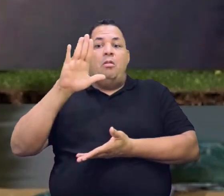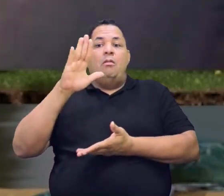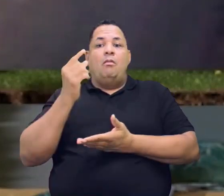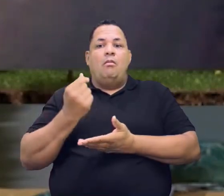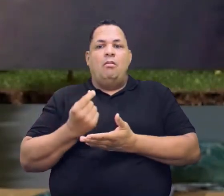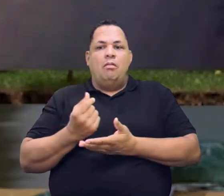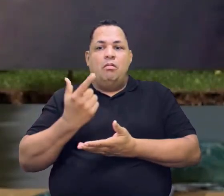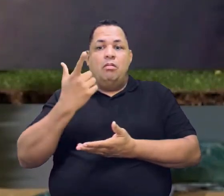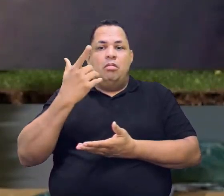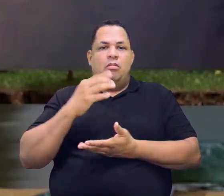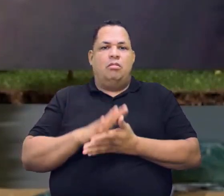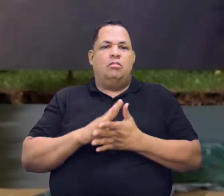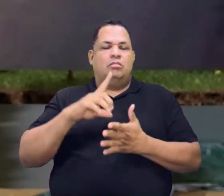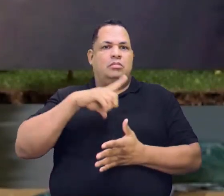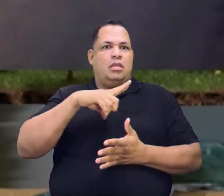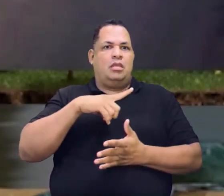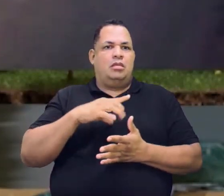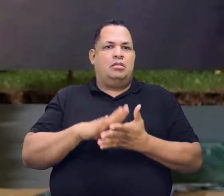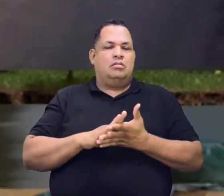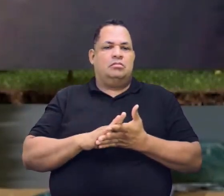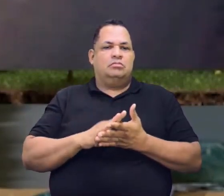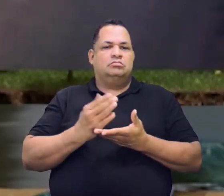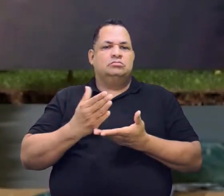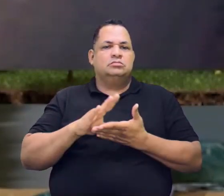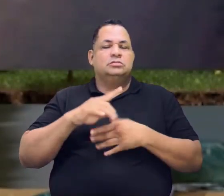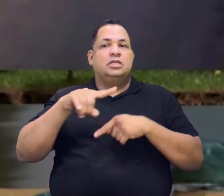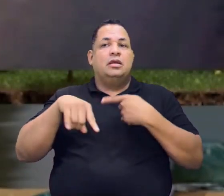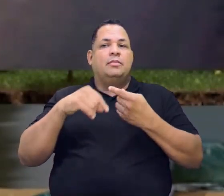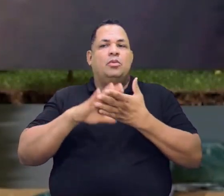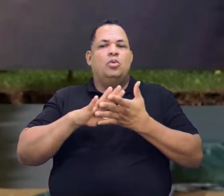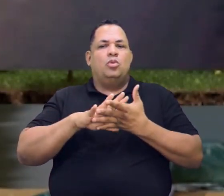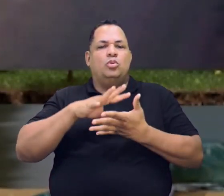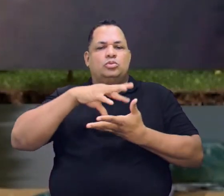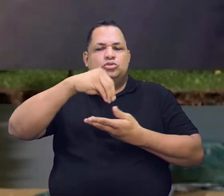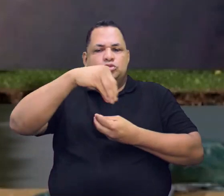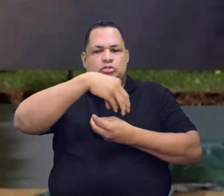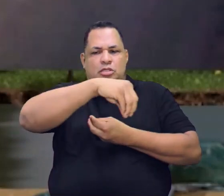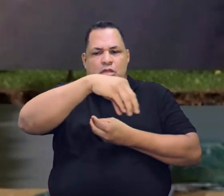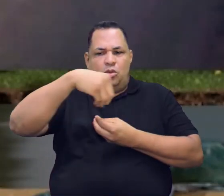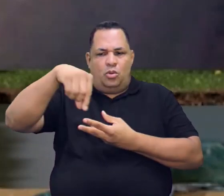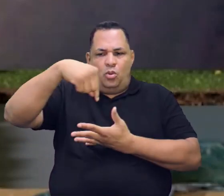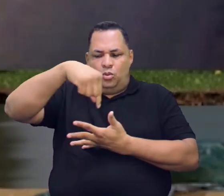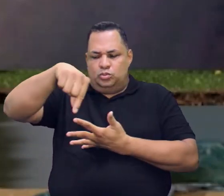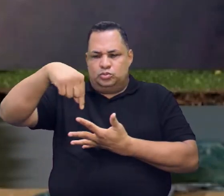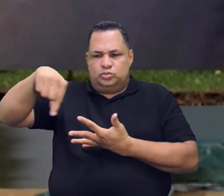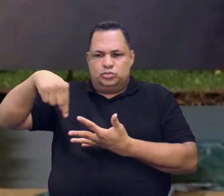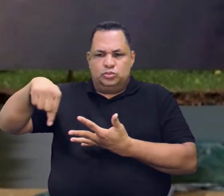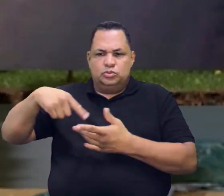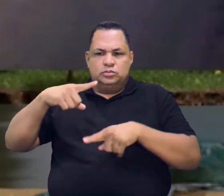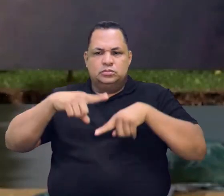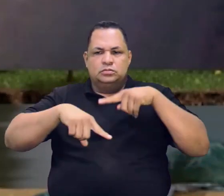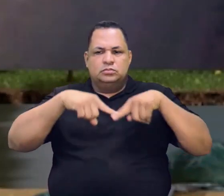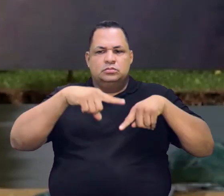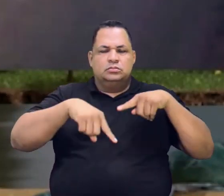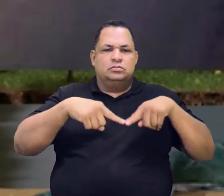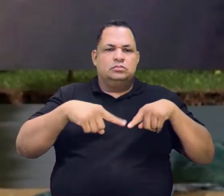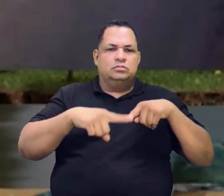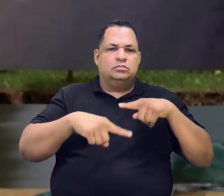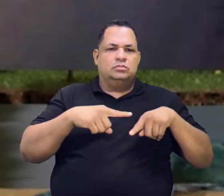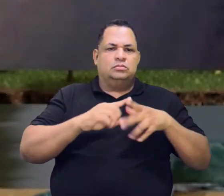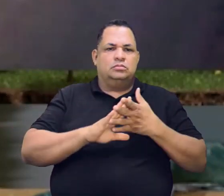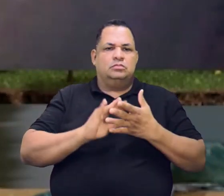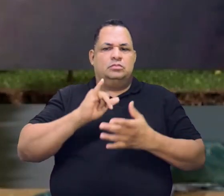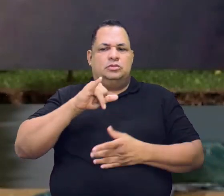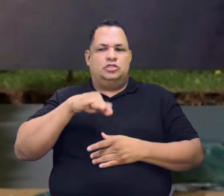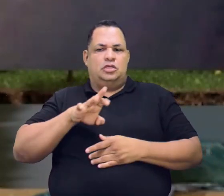casterita. Da casterita eu tenho outros derivados aí. Tipo o